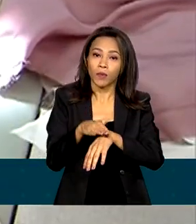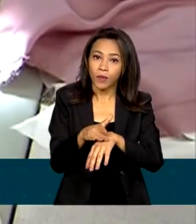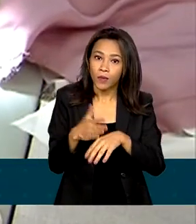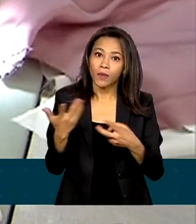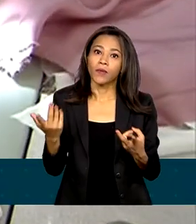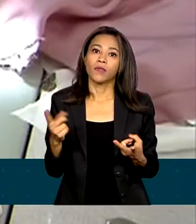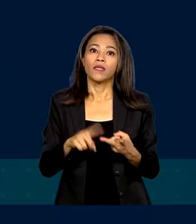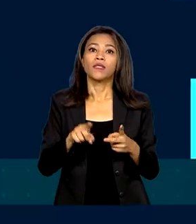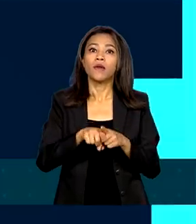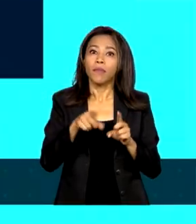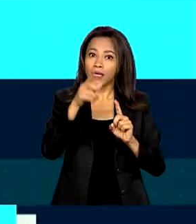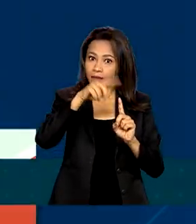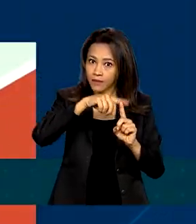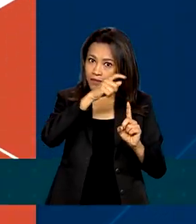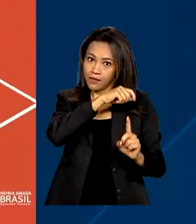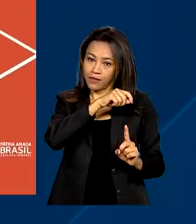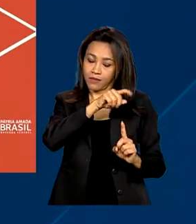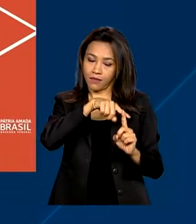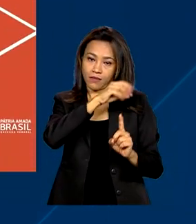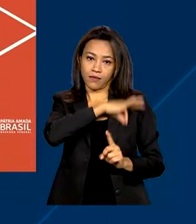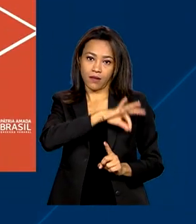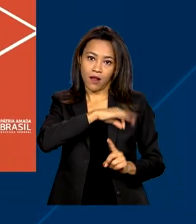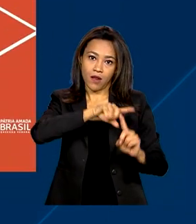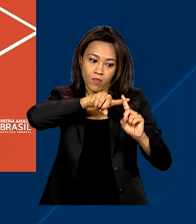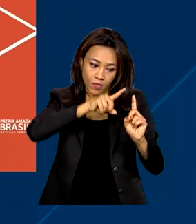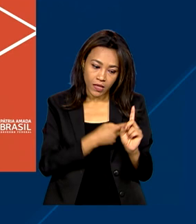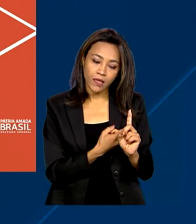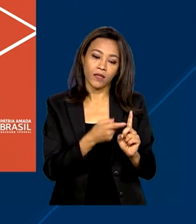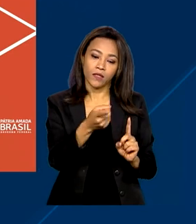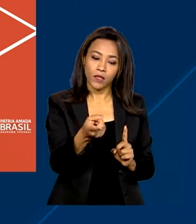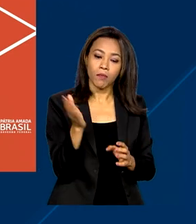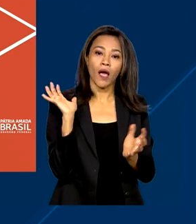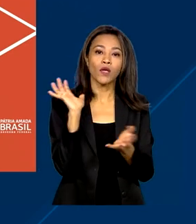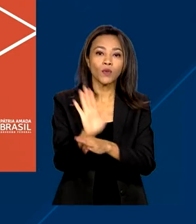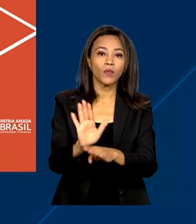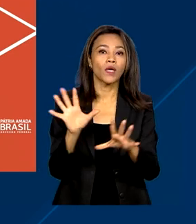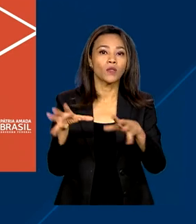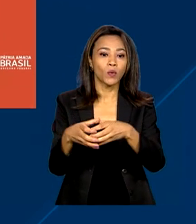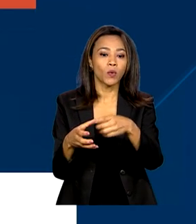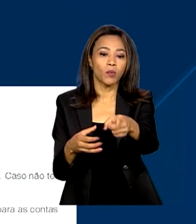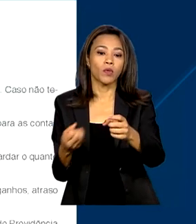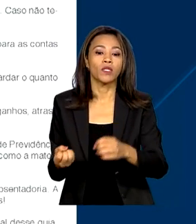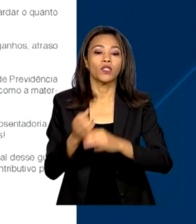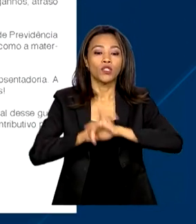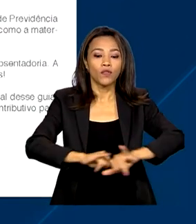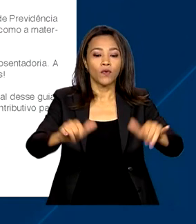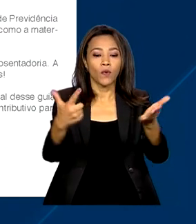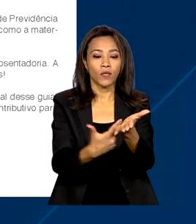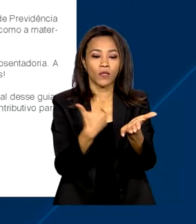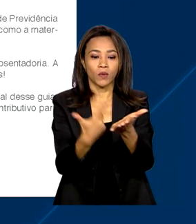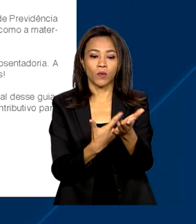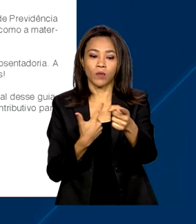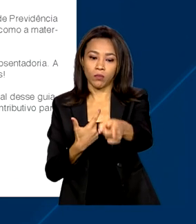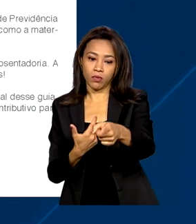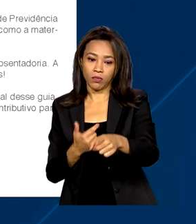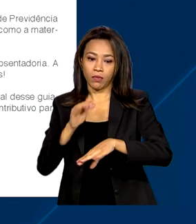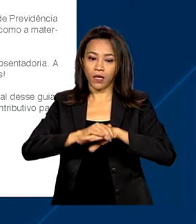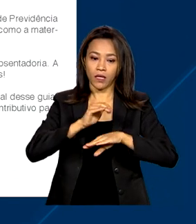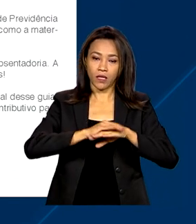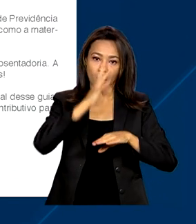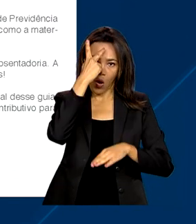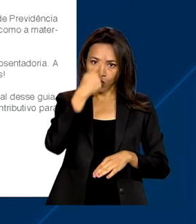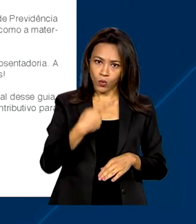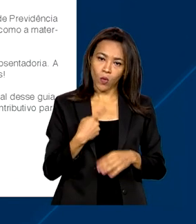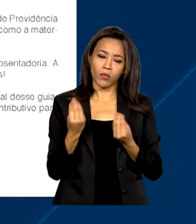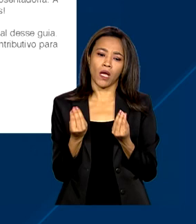salário-maternidade. Para ajudar esse grupo, o governo federal lançou o Guia Rápido de Previdência para Autônomos no portal